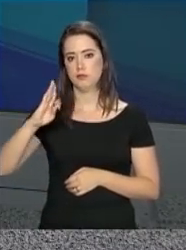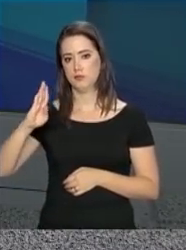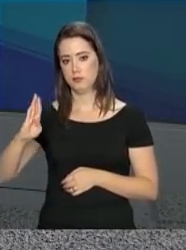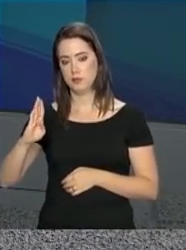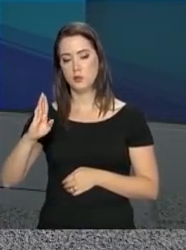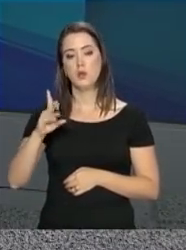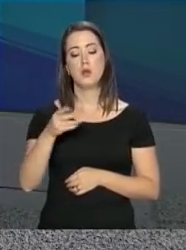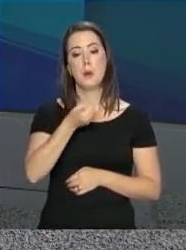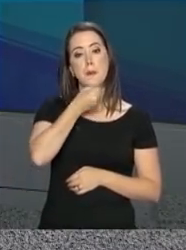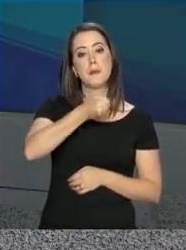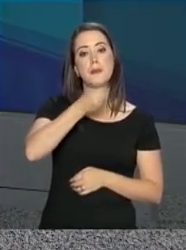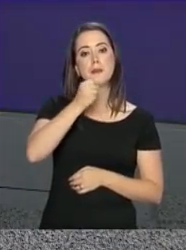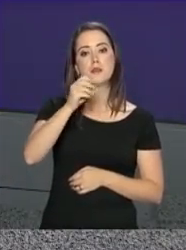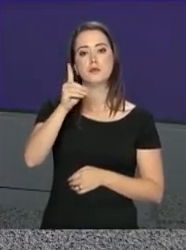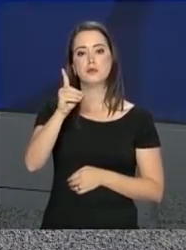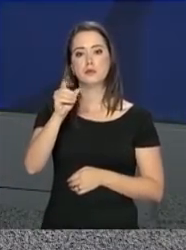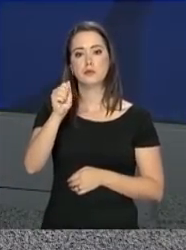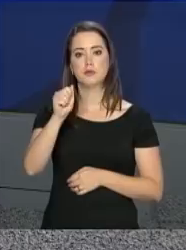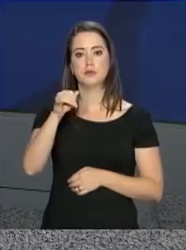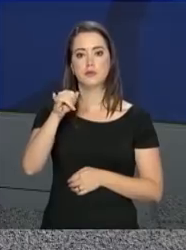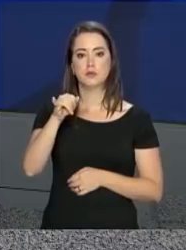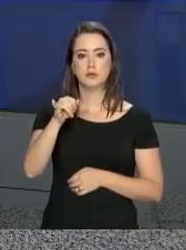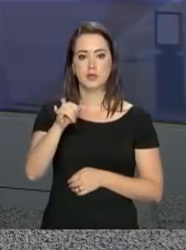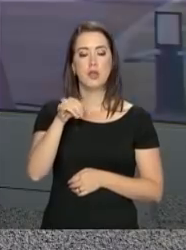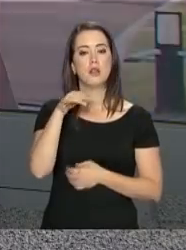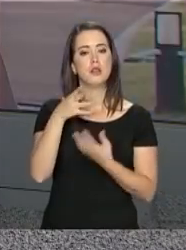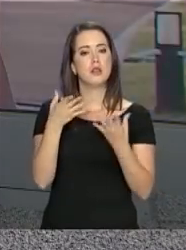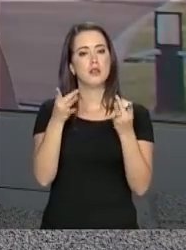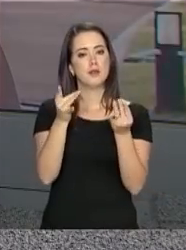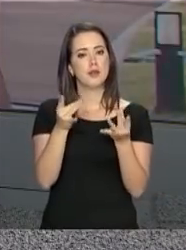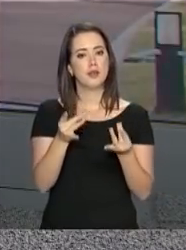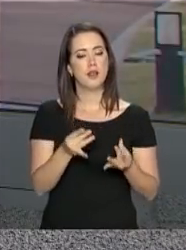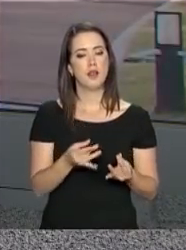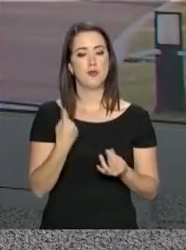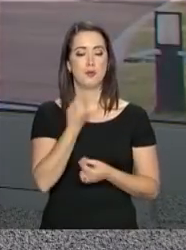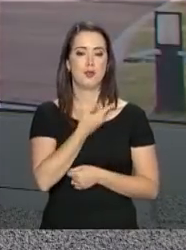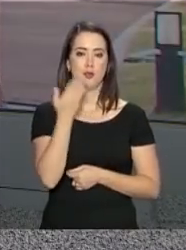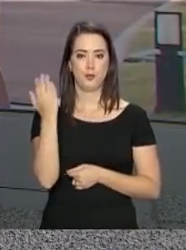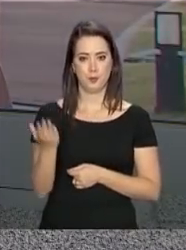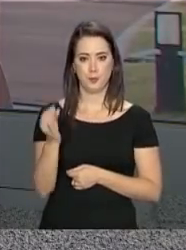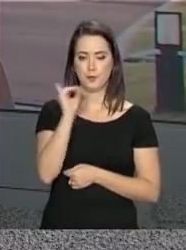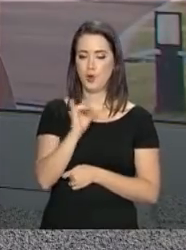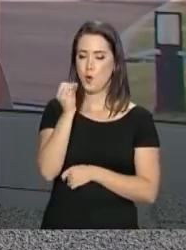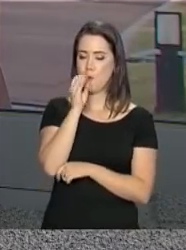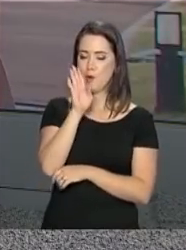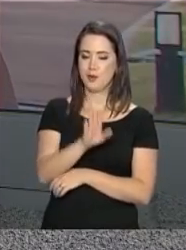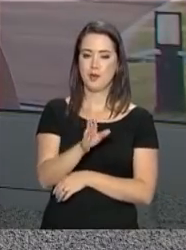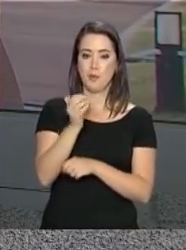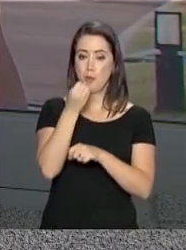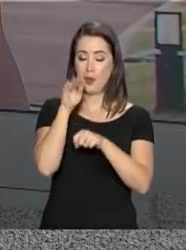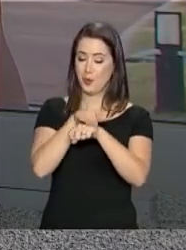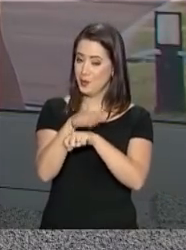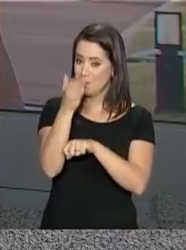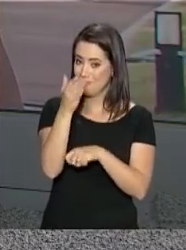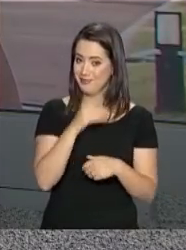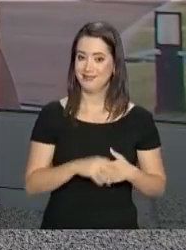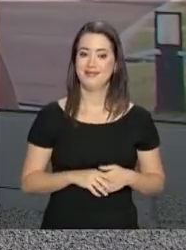Centro Cultural Banco do Brasil, a repórter Daniele Popov tem as informações. Olá, Daniele, boa noite.